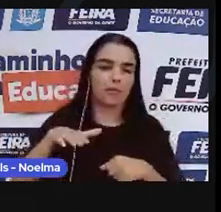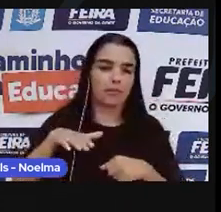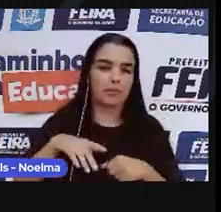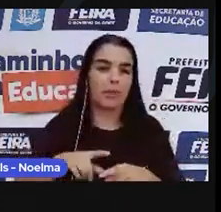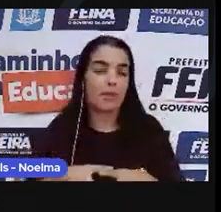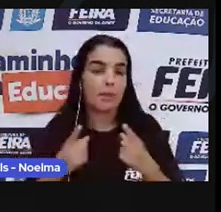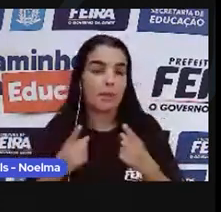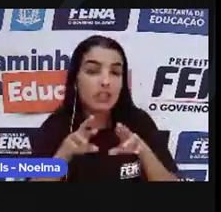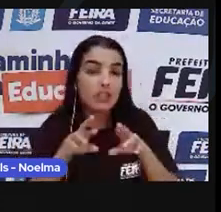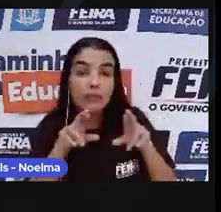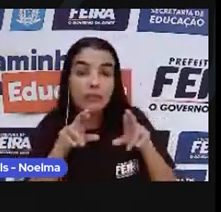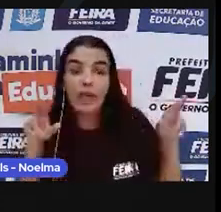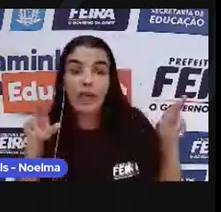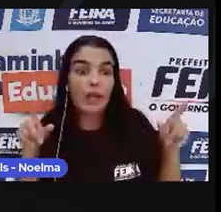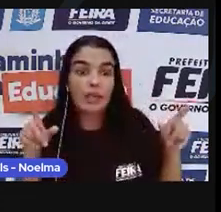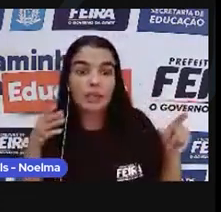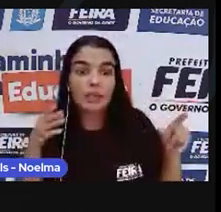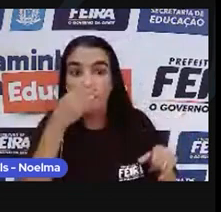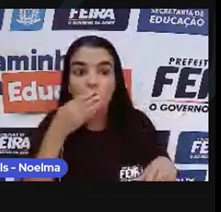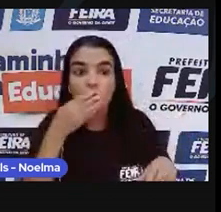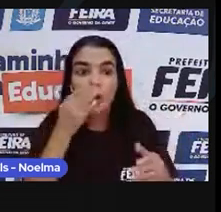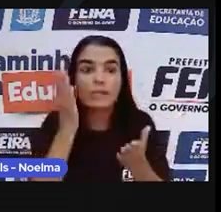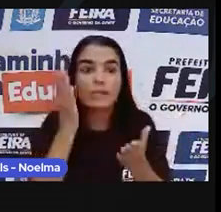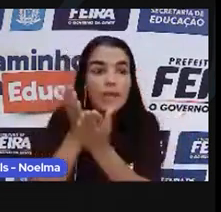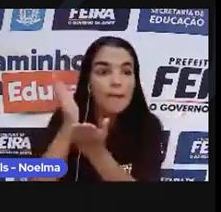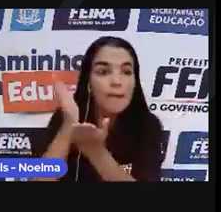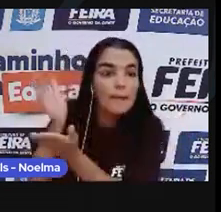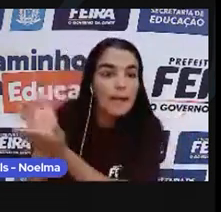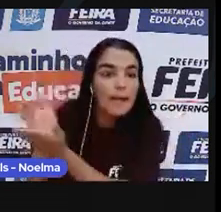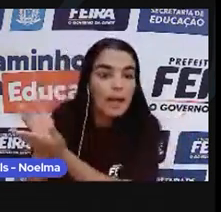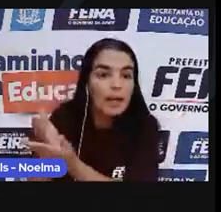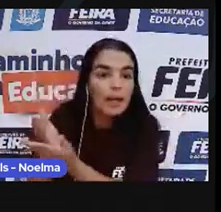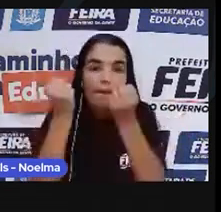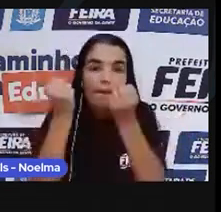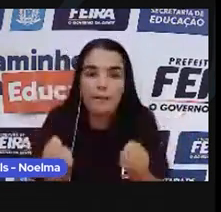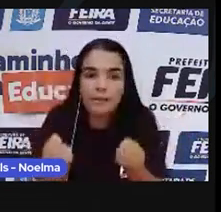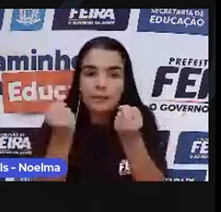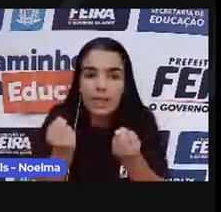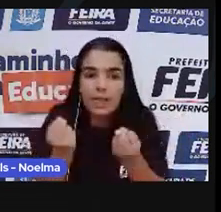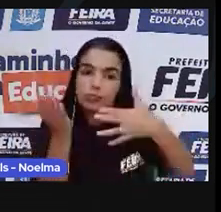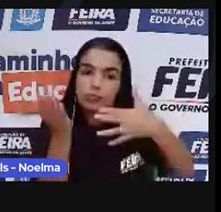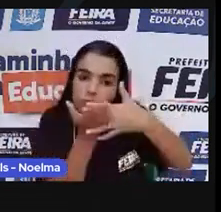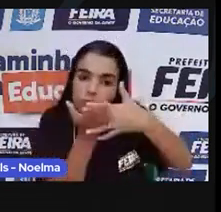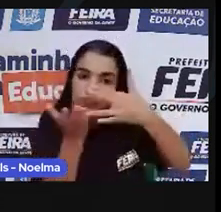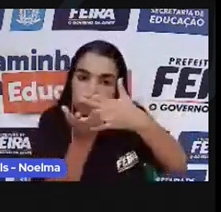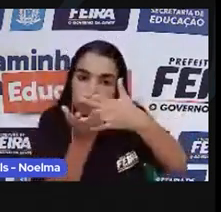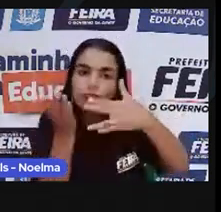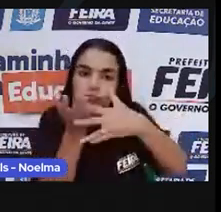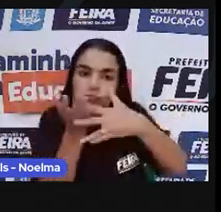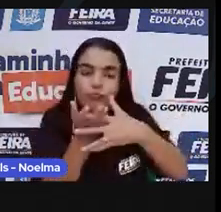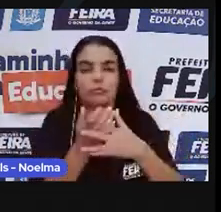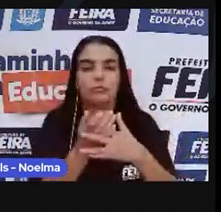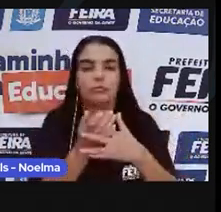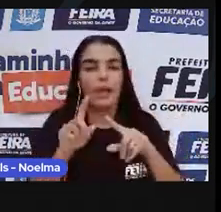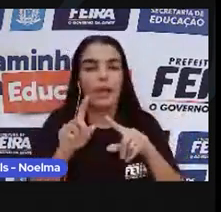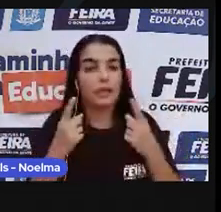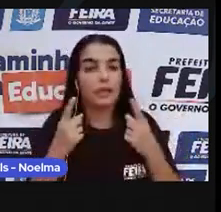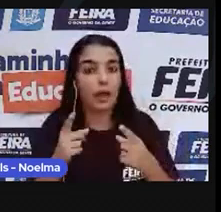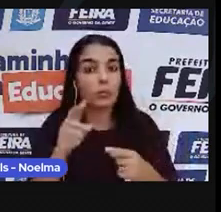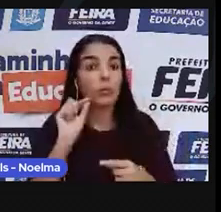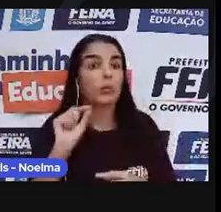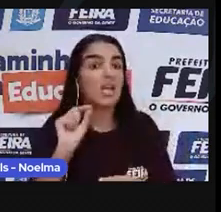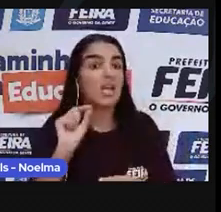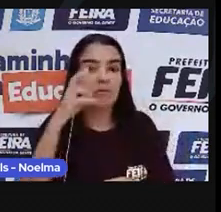diferentes tipos de açúcar eram separados, pesados e divididos. Neste momento, o senhor do